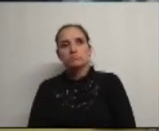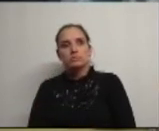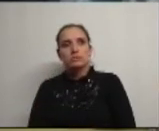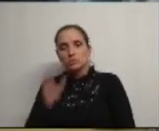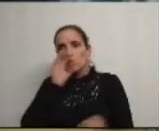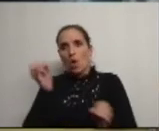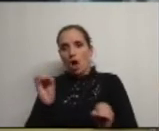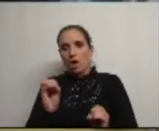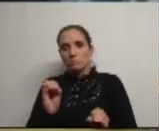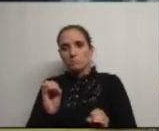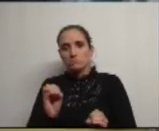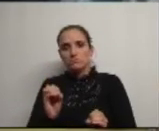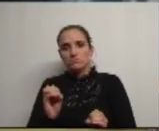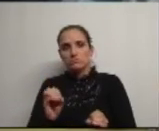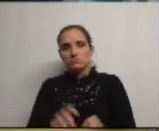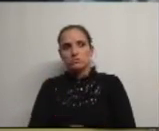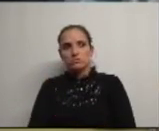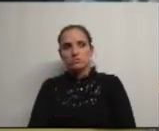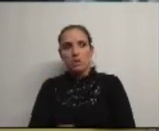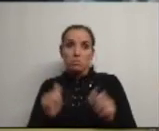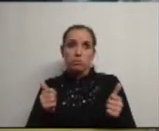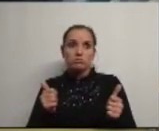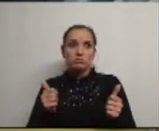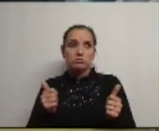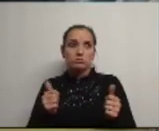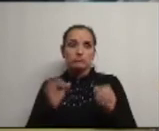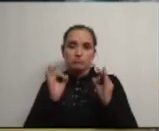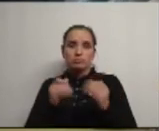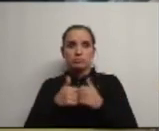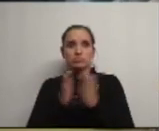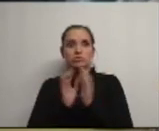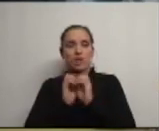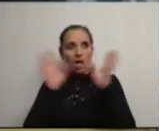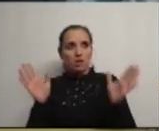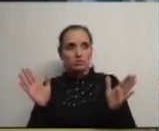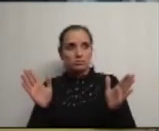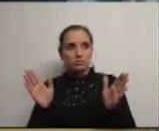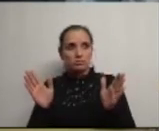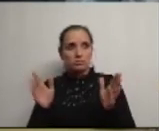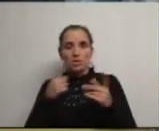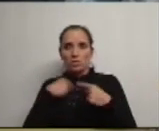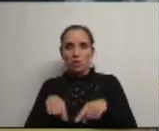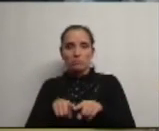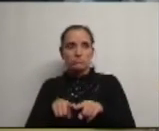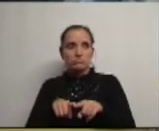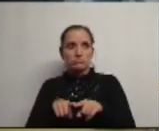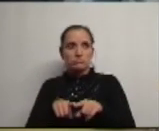se não houver isso é bom quer ser que estão esclarecidos e portanto a reunião